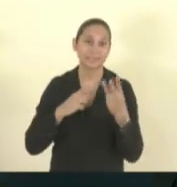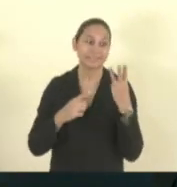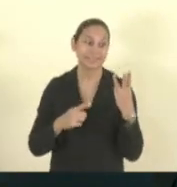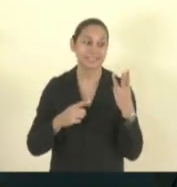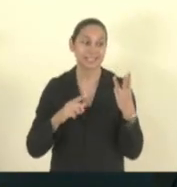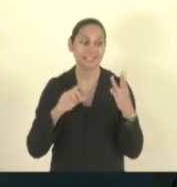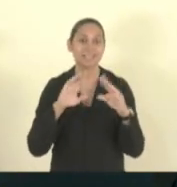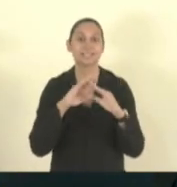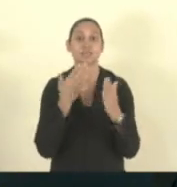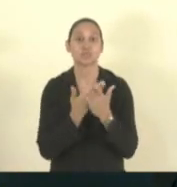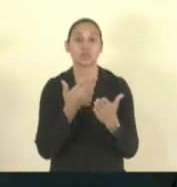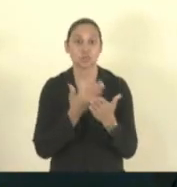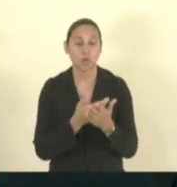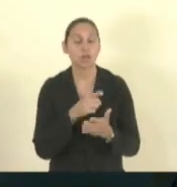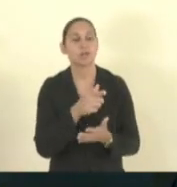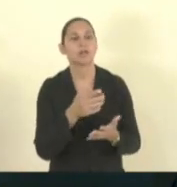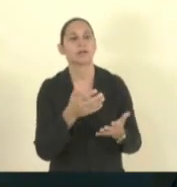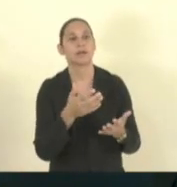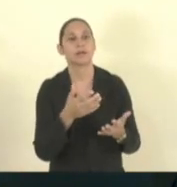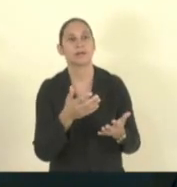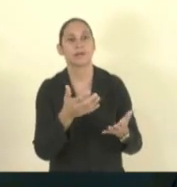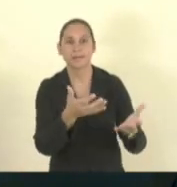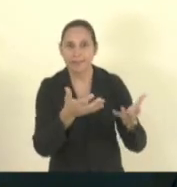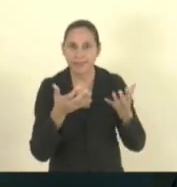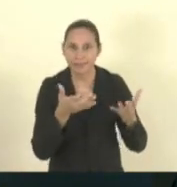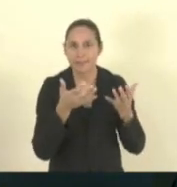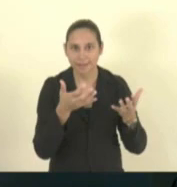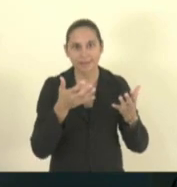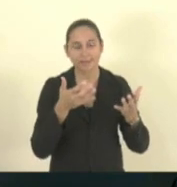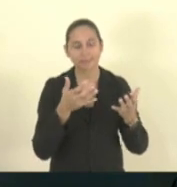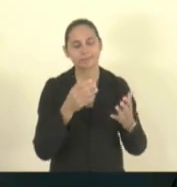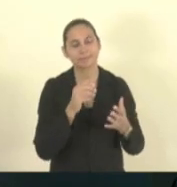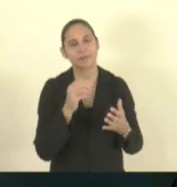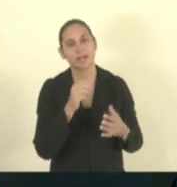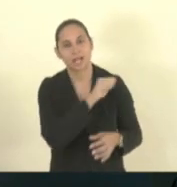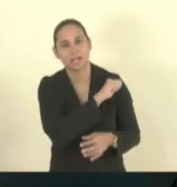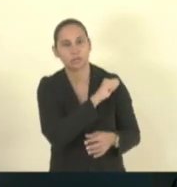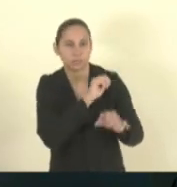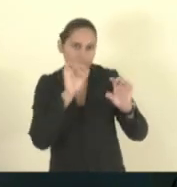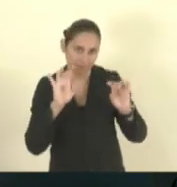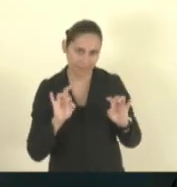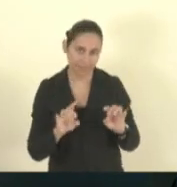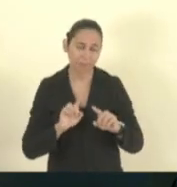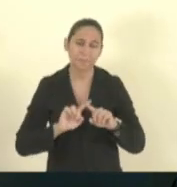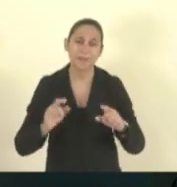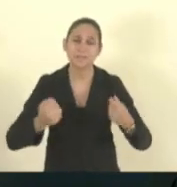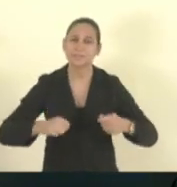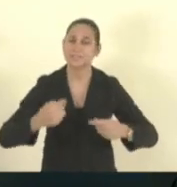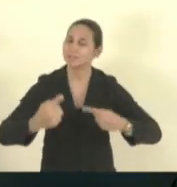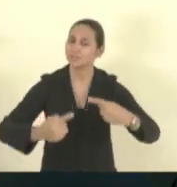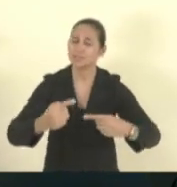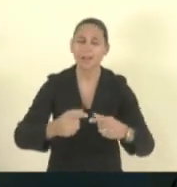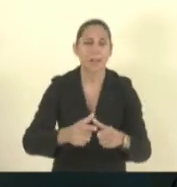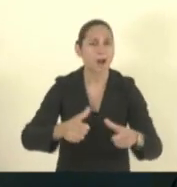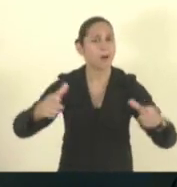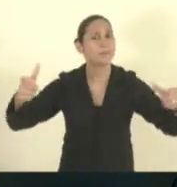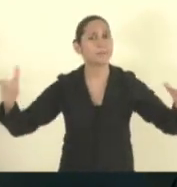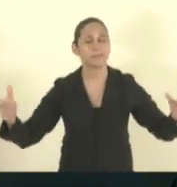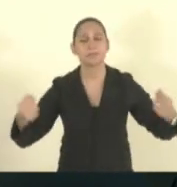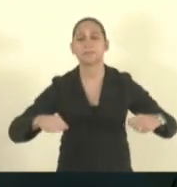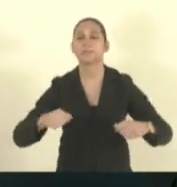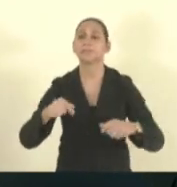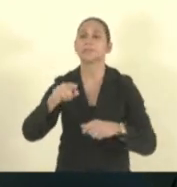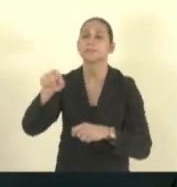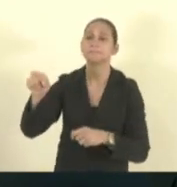por vocação porque querem estão fazendo a diferença mas isso precisa ser ampliado então assim obrigado pelo espaço obrigado pelos pais que